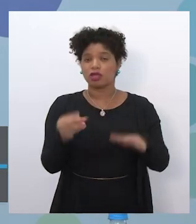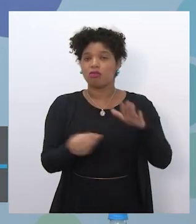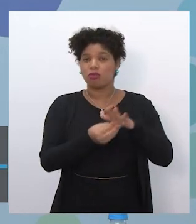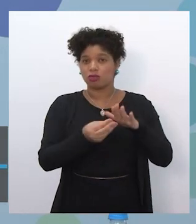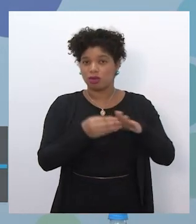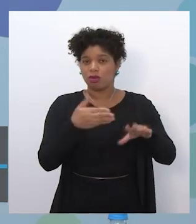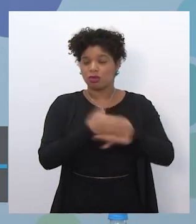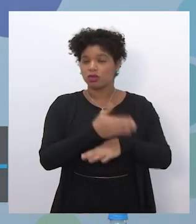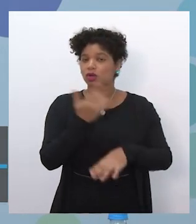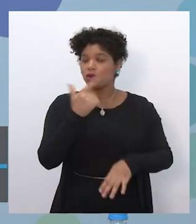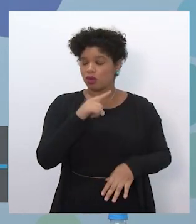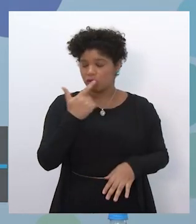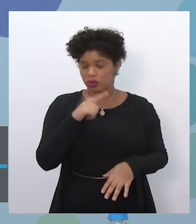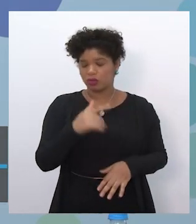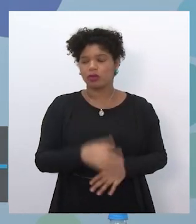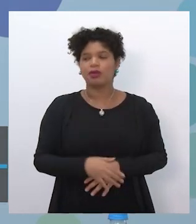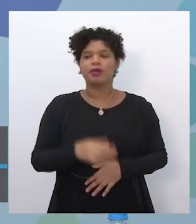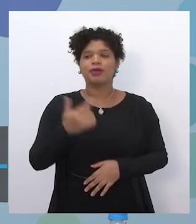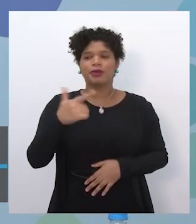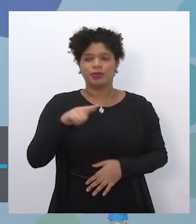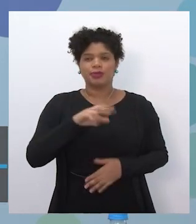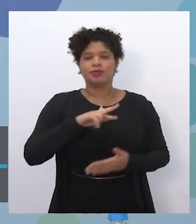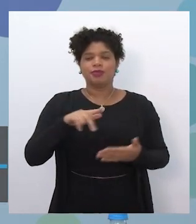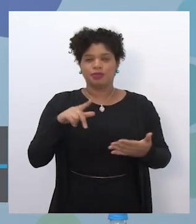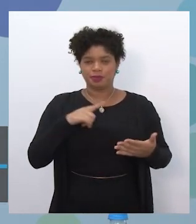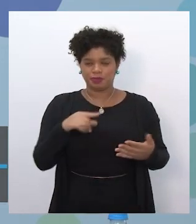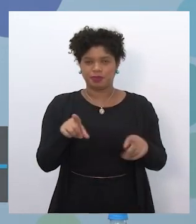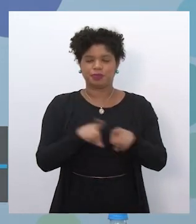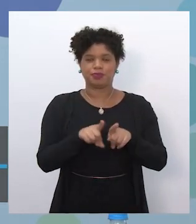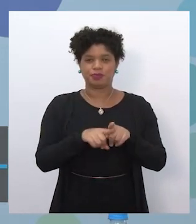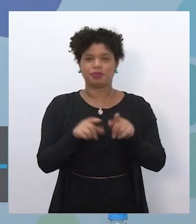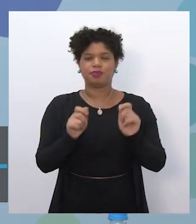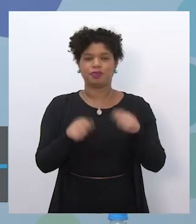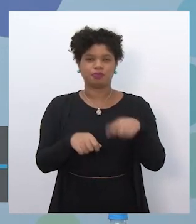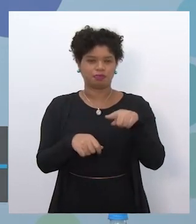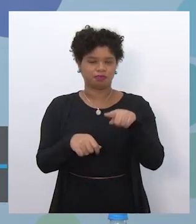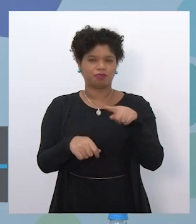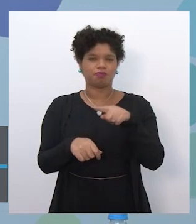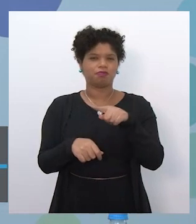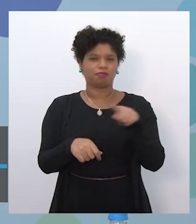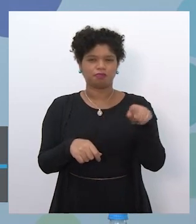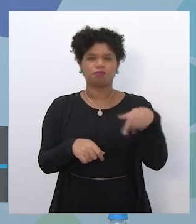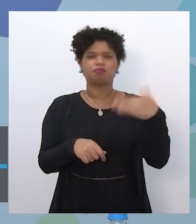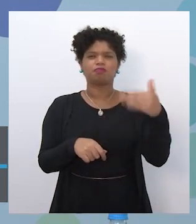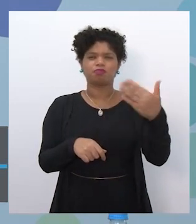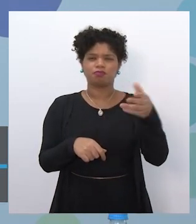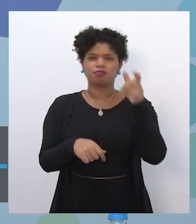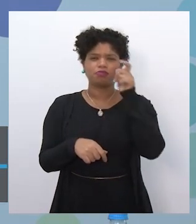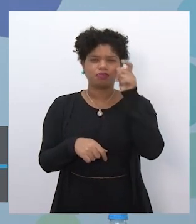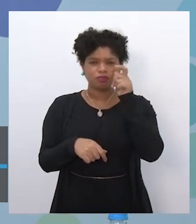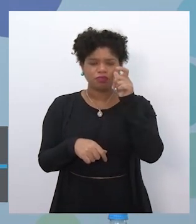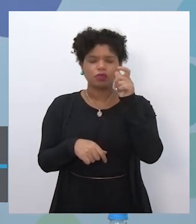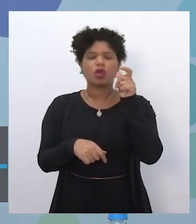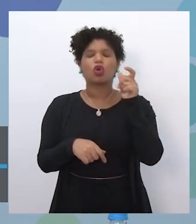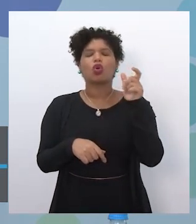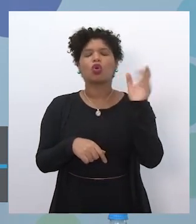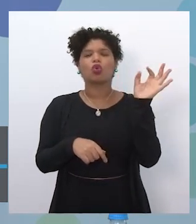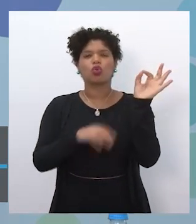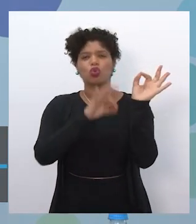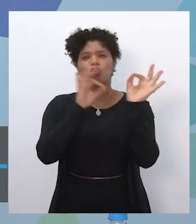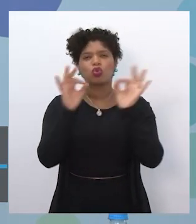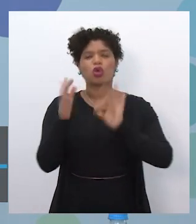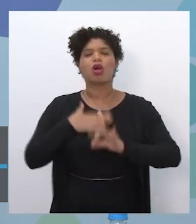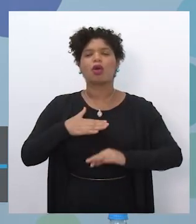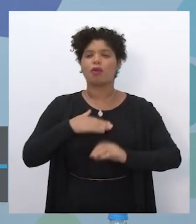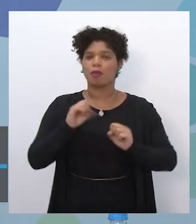que está acontecendo agora, mas as outras também, para que vocês possam assistir depois com mais calma, passar para